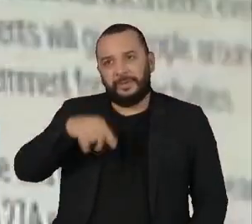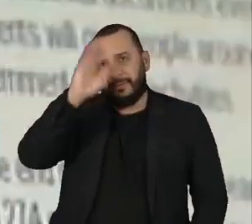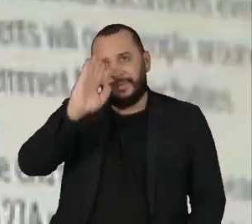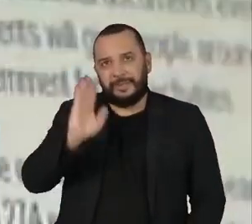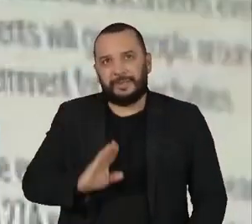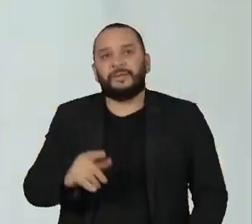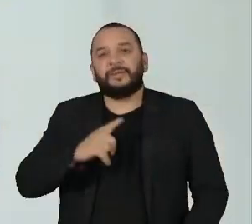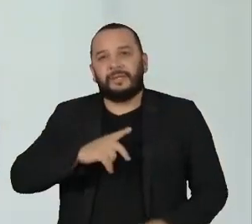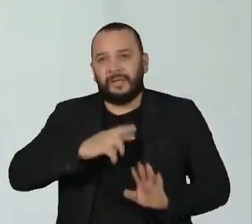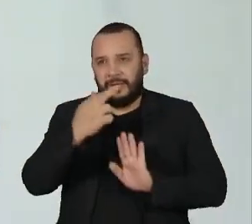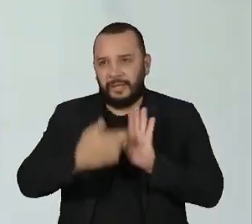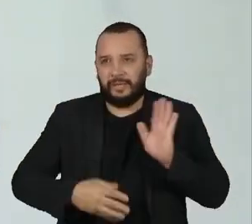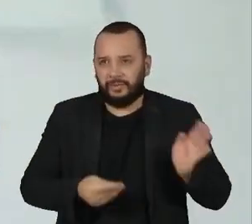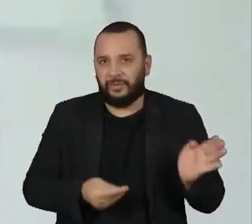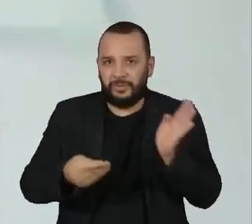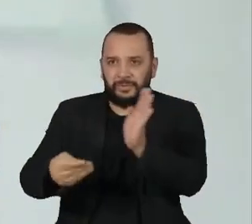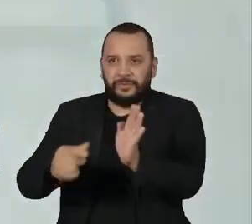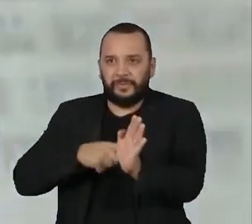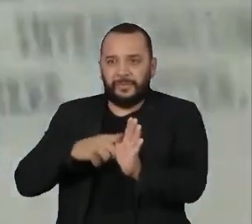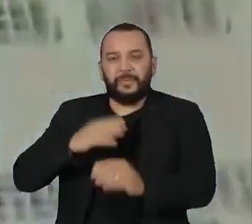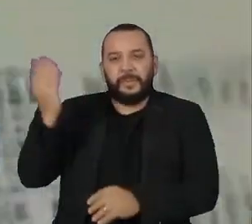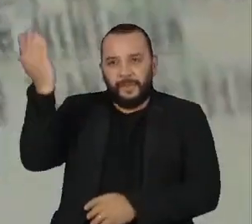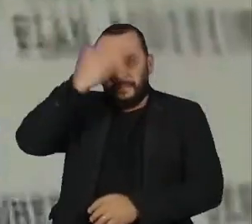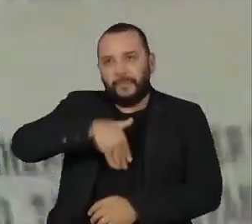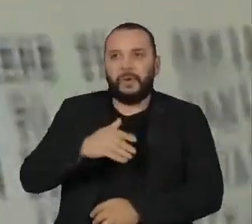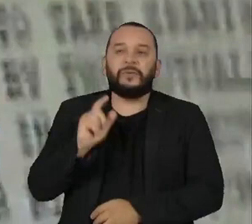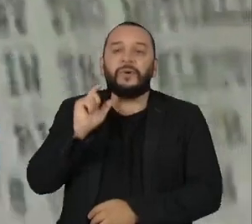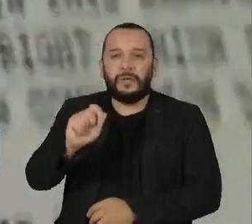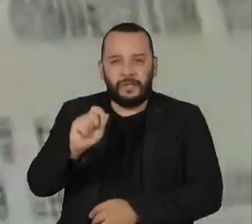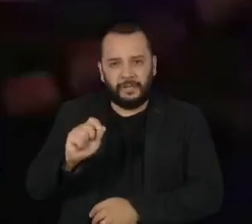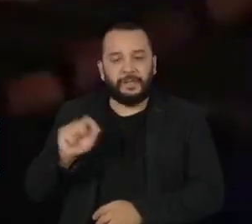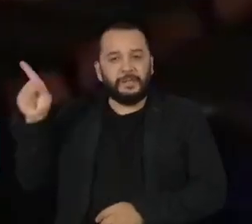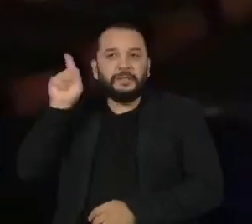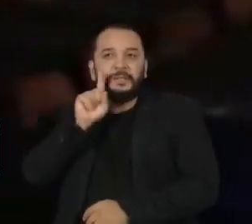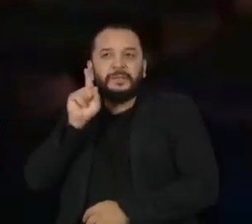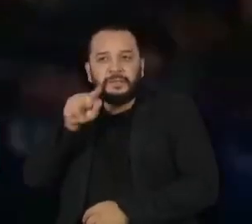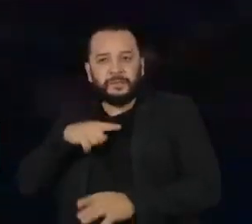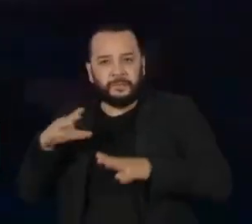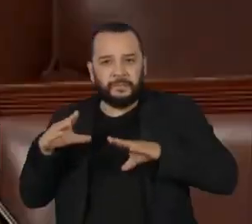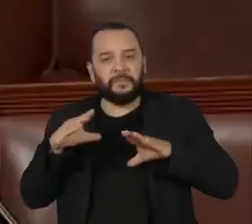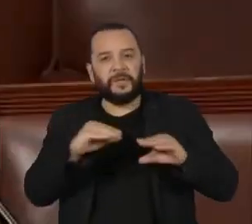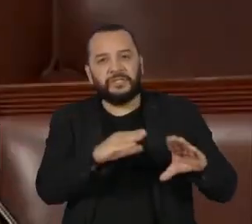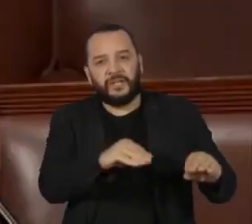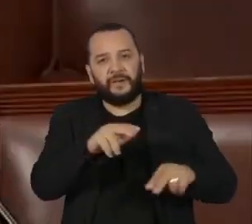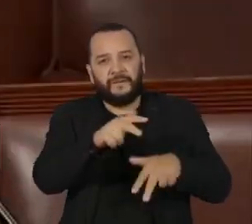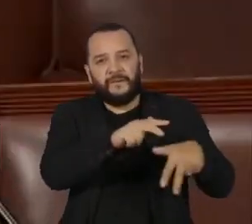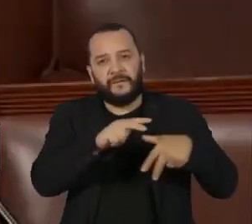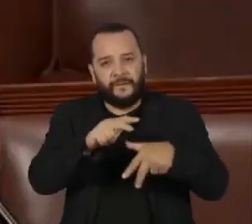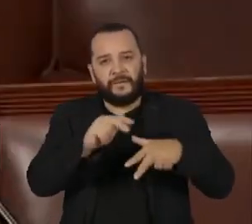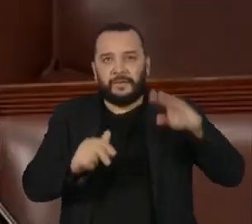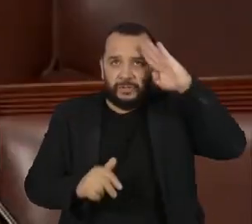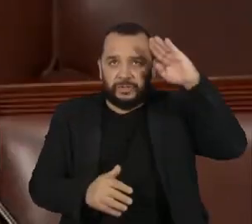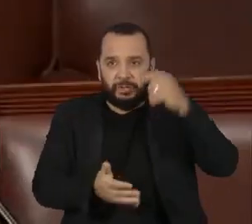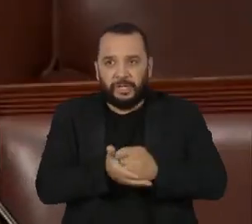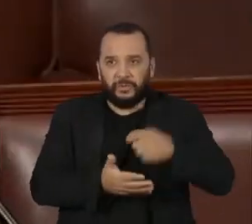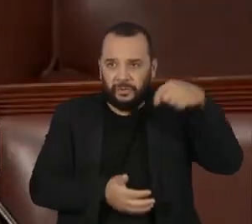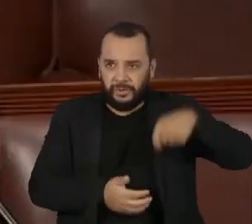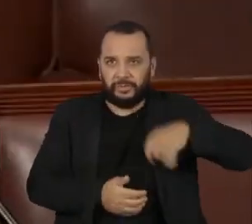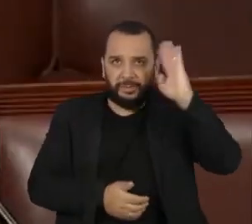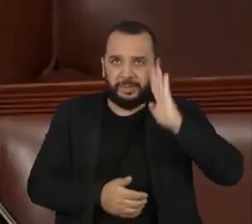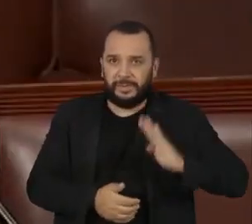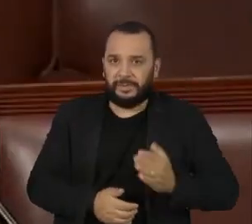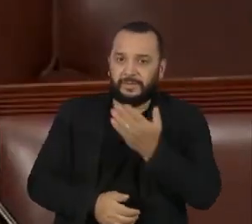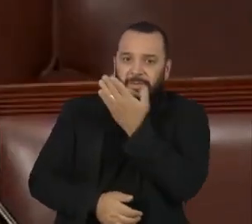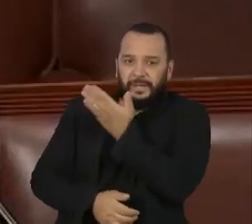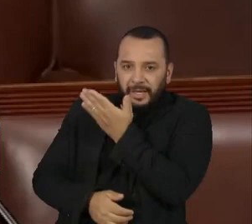pessoalmente um relatório com provas da cumplicidade do governo americano com a ditadura brasileira. Ocasio tem se engajado em